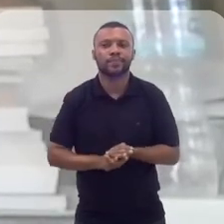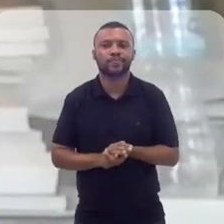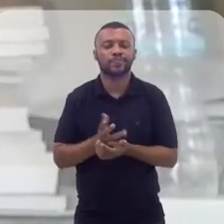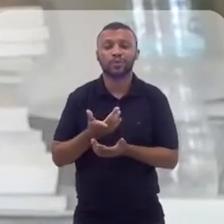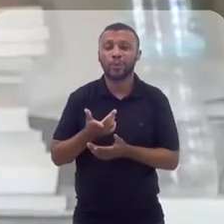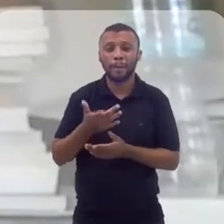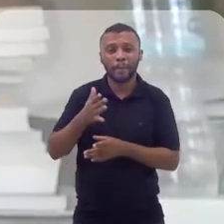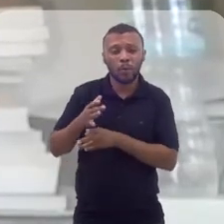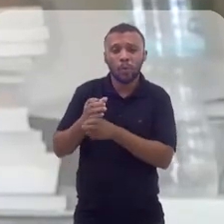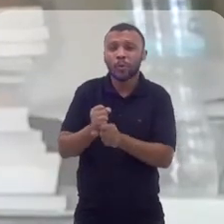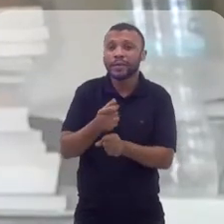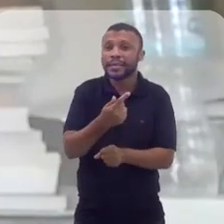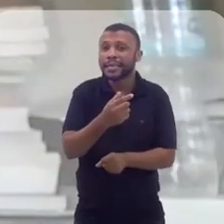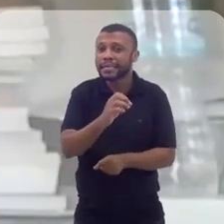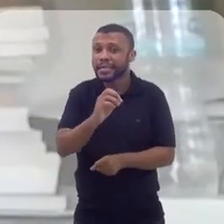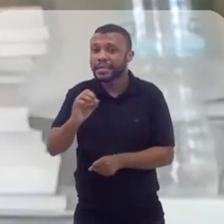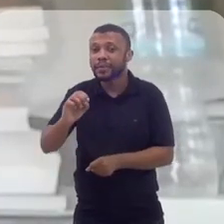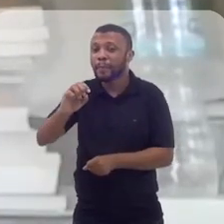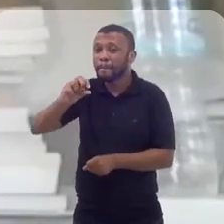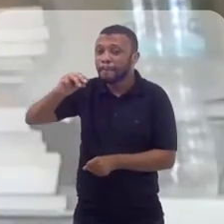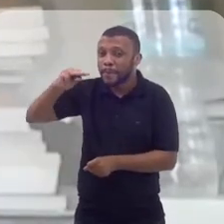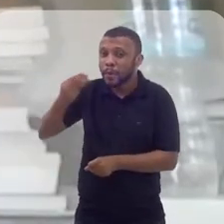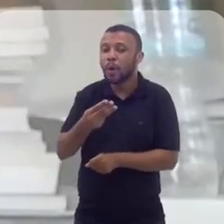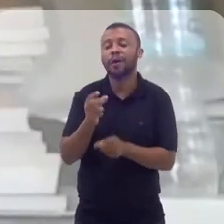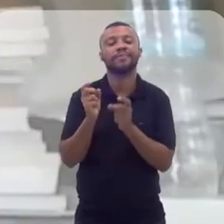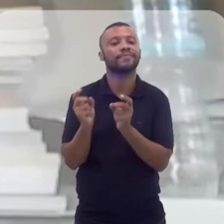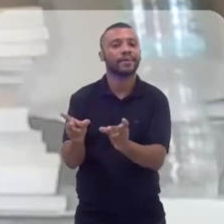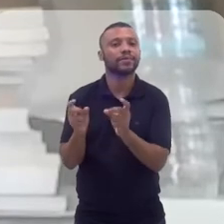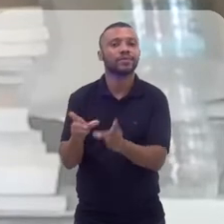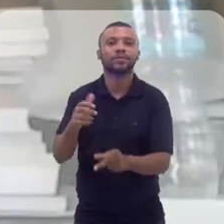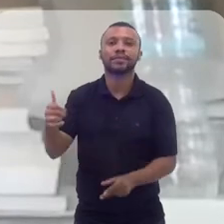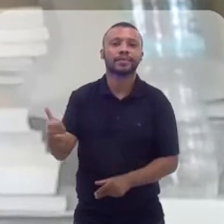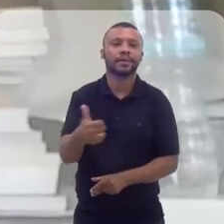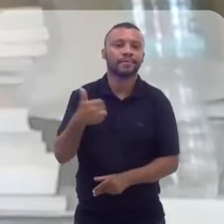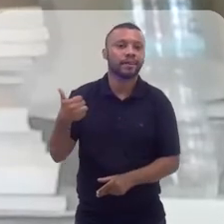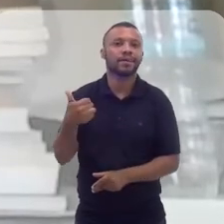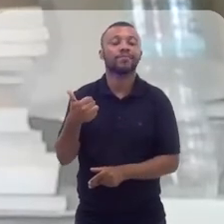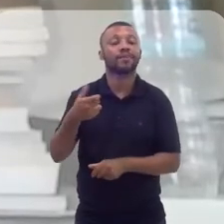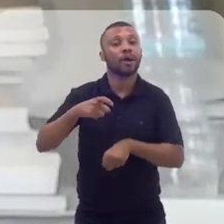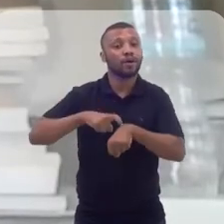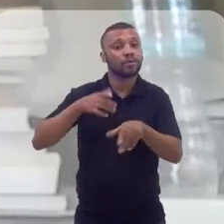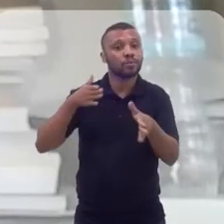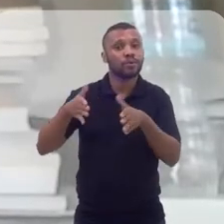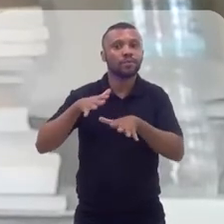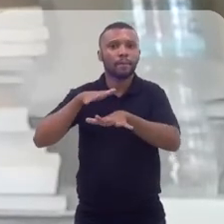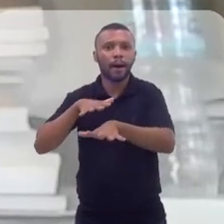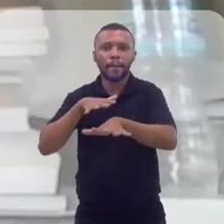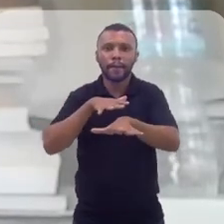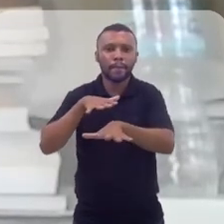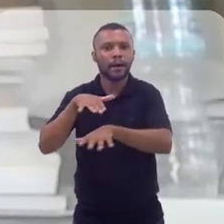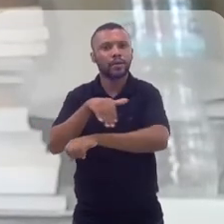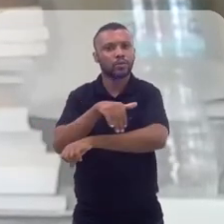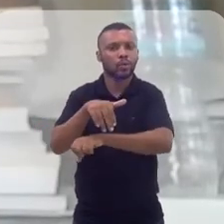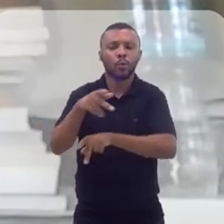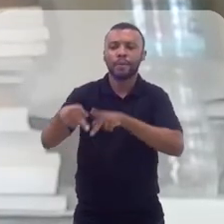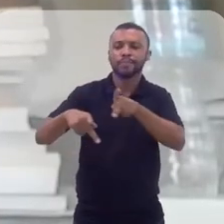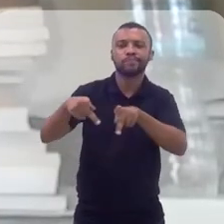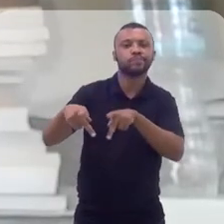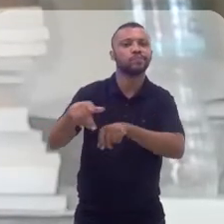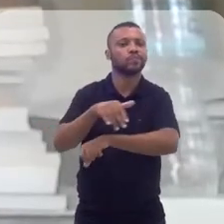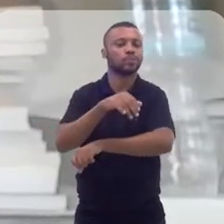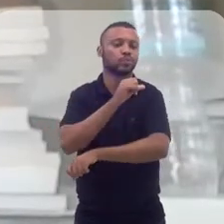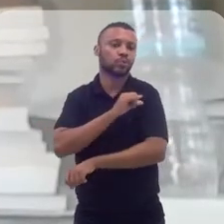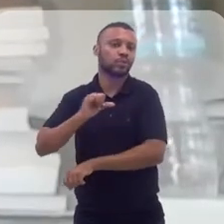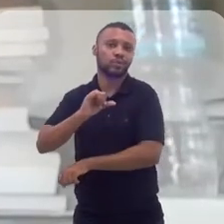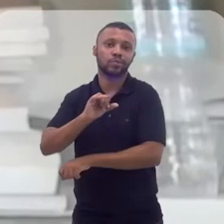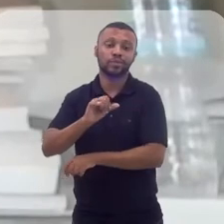são quase 700 milhões vendidos de cerveja durante o carnaval de rua do Rio pelos ambulantes. Então, como